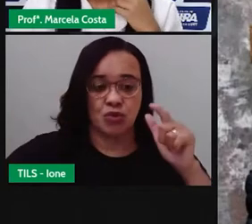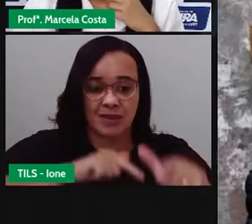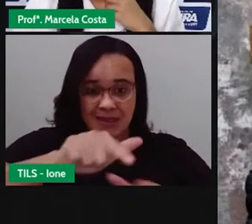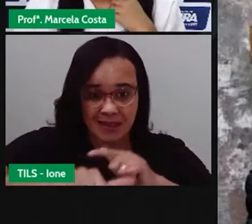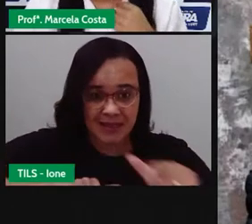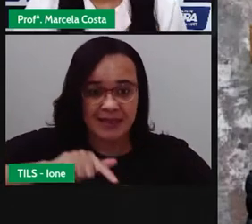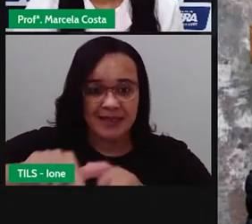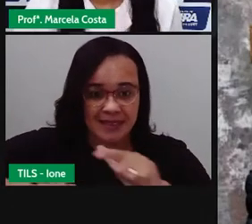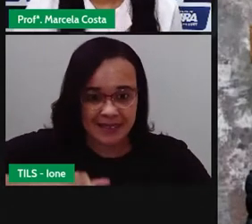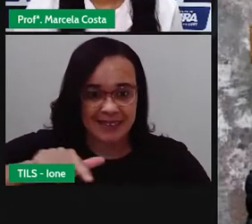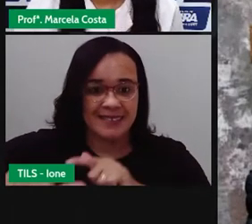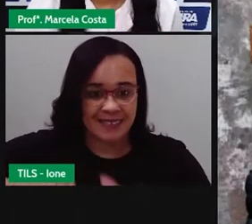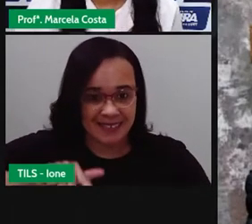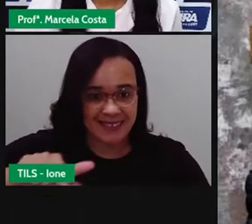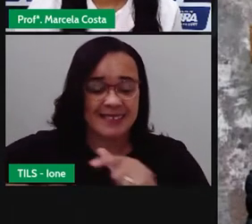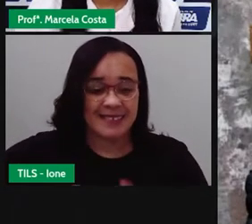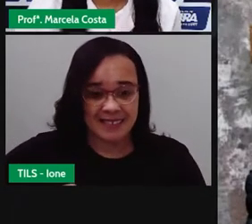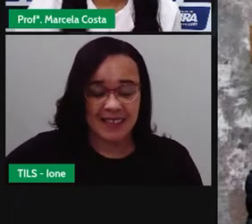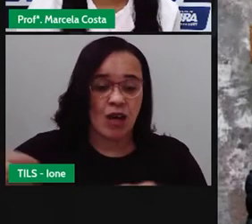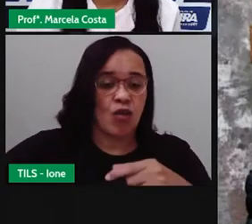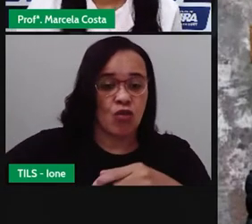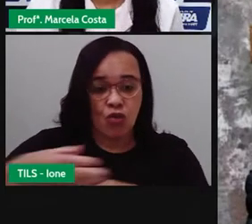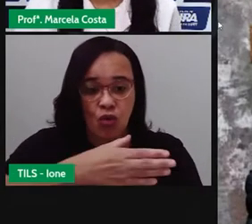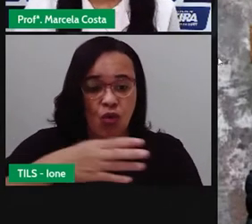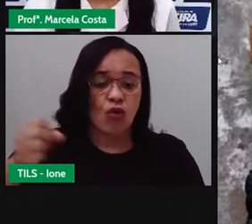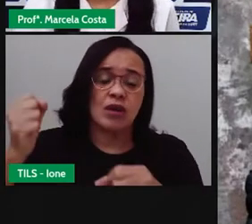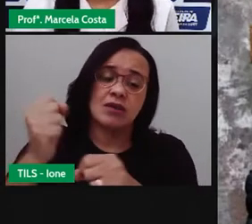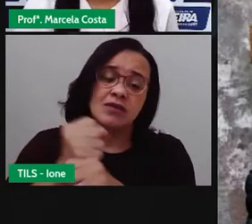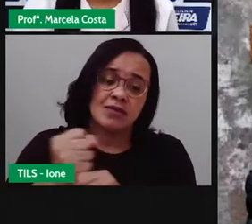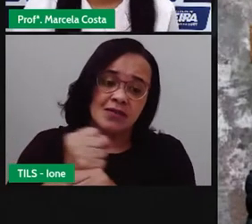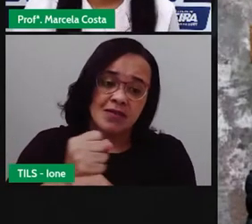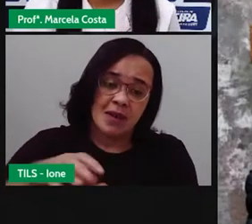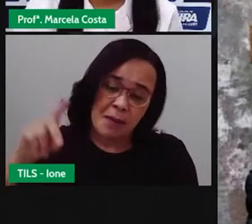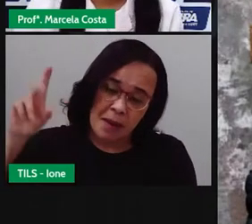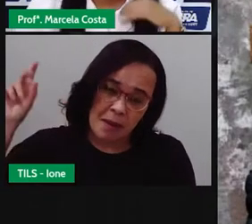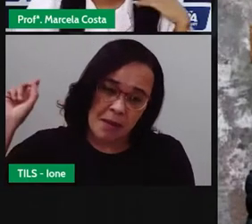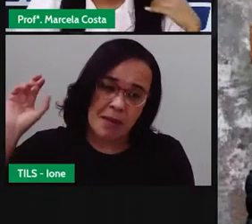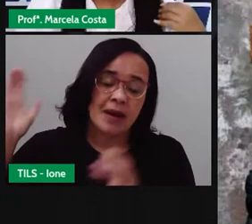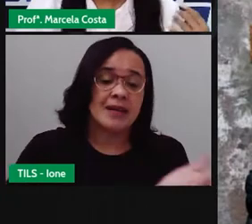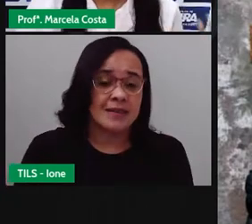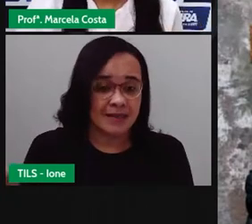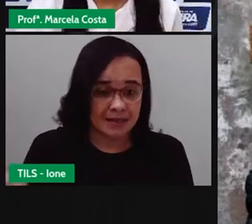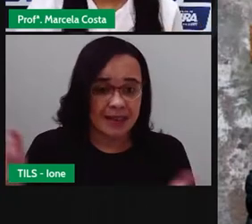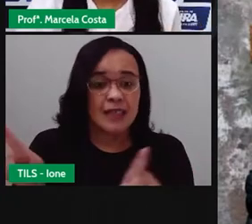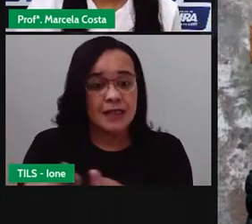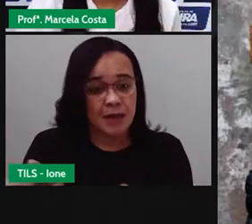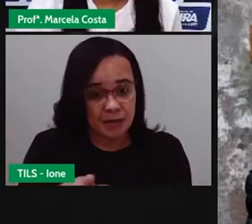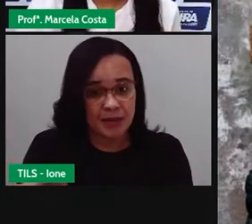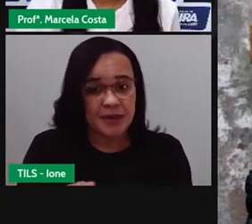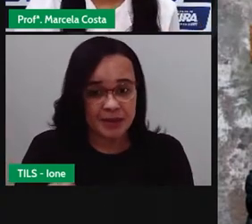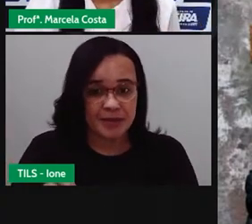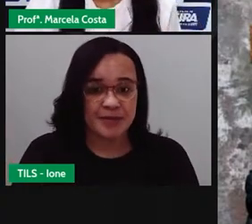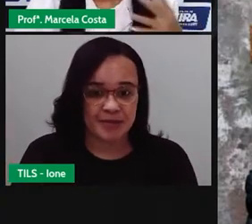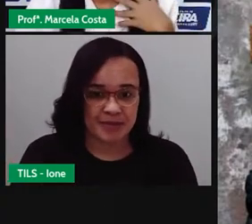Os funcionários mais antigos trabalham nos galpões mais antigos, como